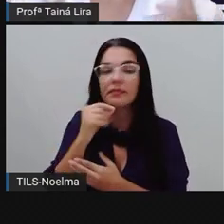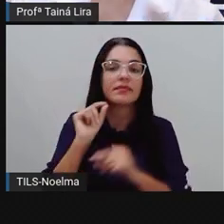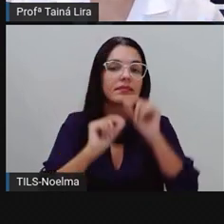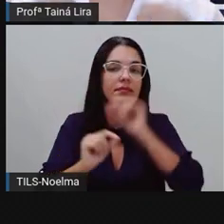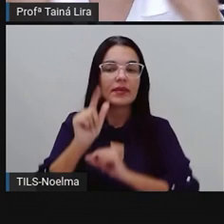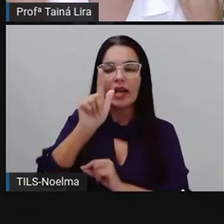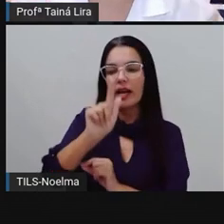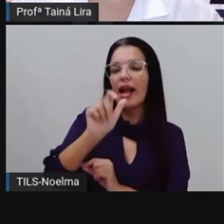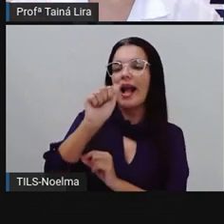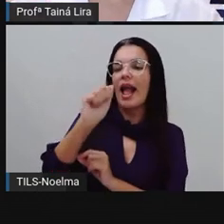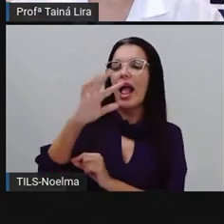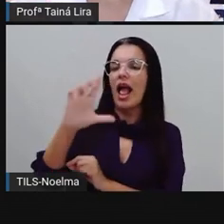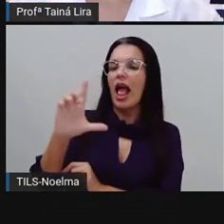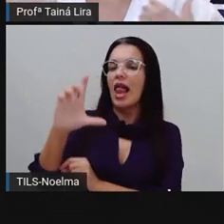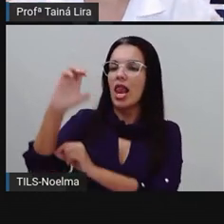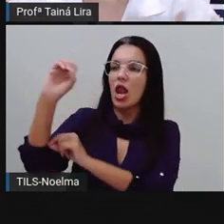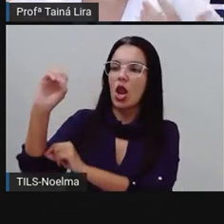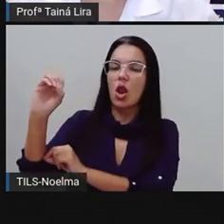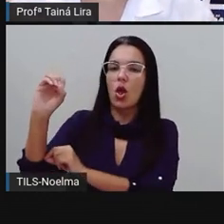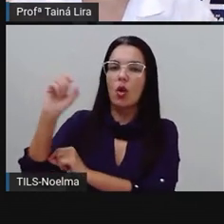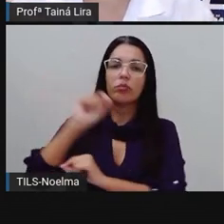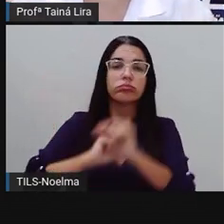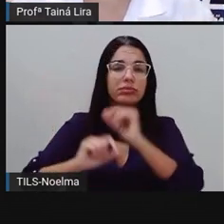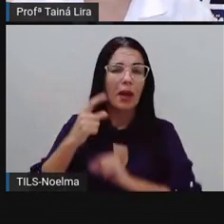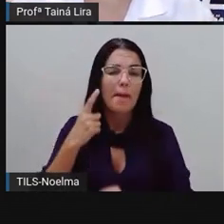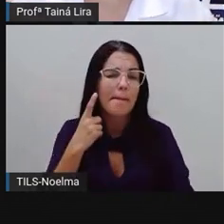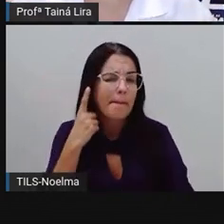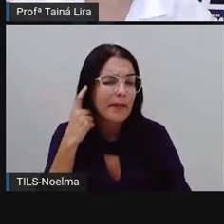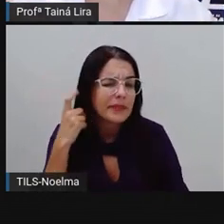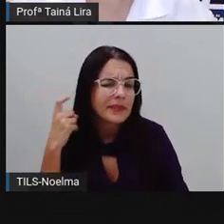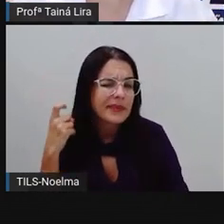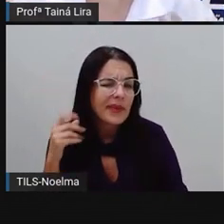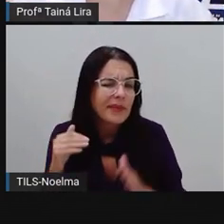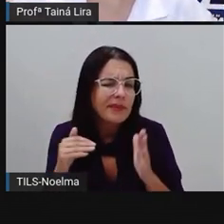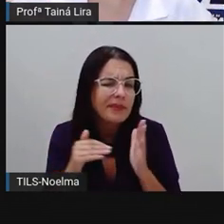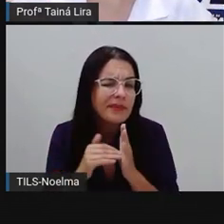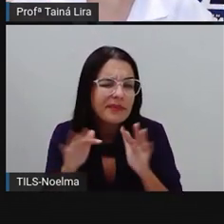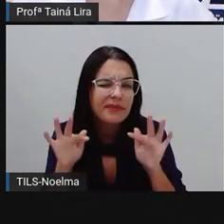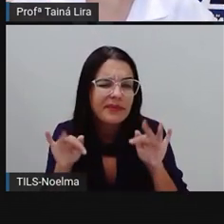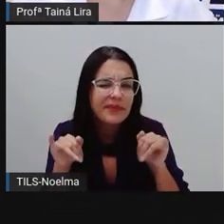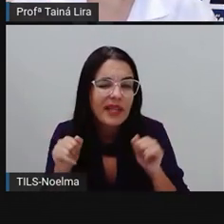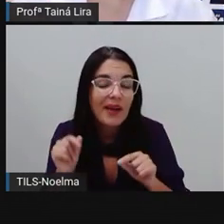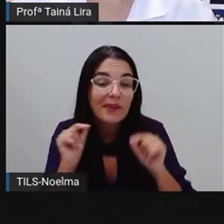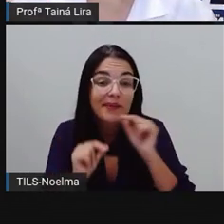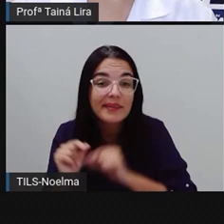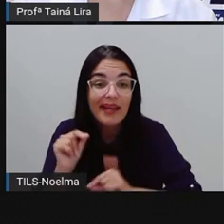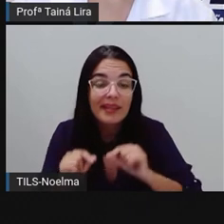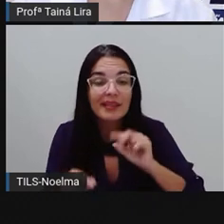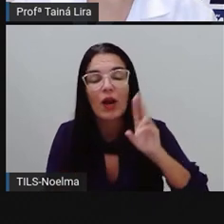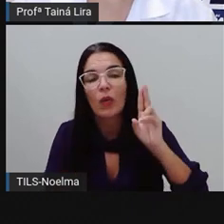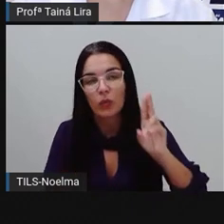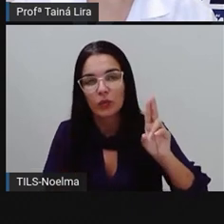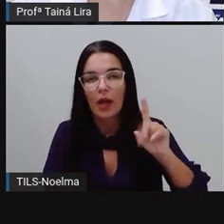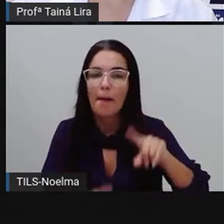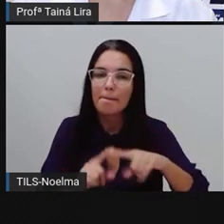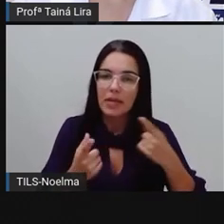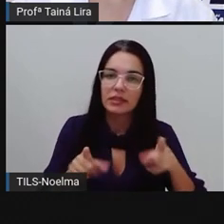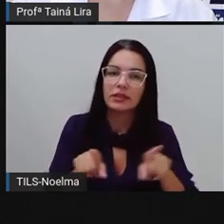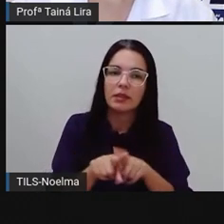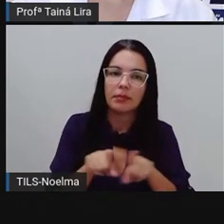Então, eu pronuncio como se tivesse uma letra u, mas na verdade eu tenho uma letra o, certo?